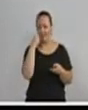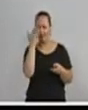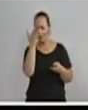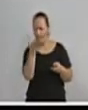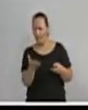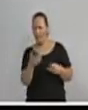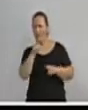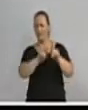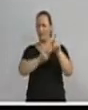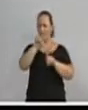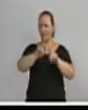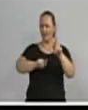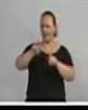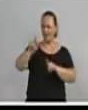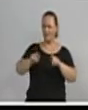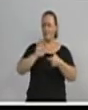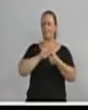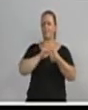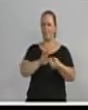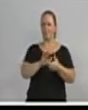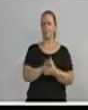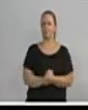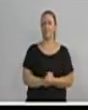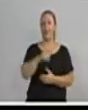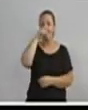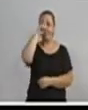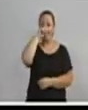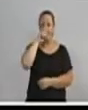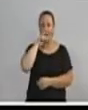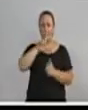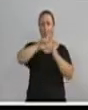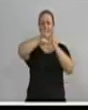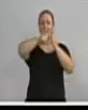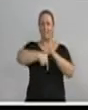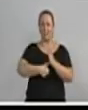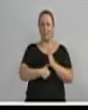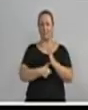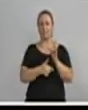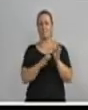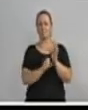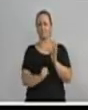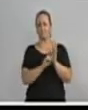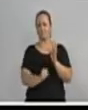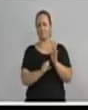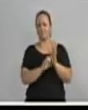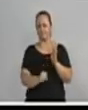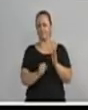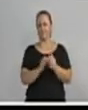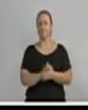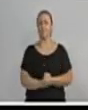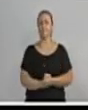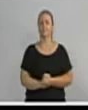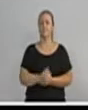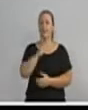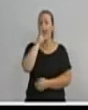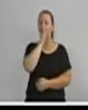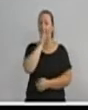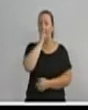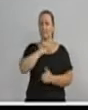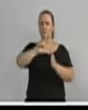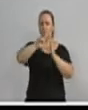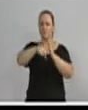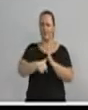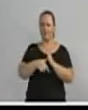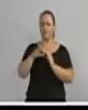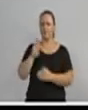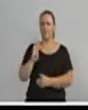mostra. O amarelo é atraso de repasse para FGTS. O laranjado, atraso de repasse para o BNDES.